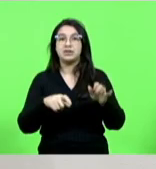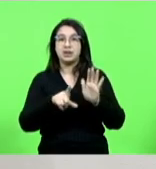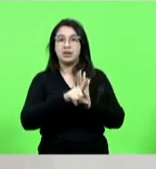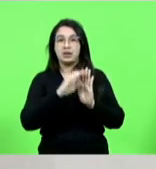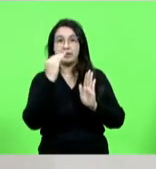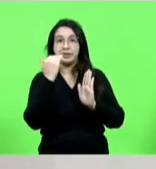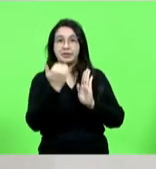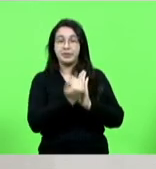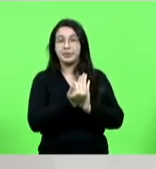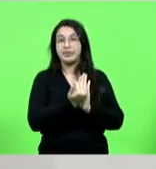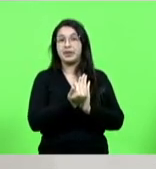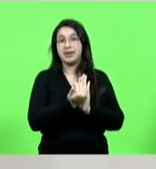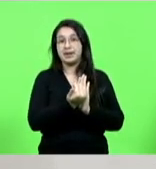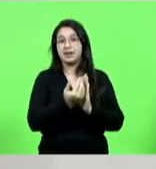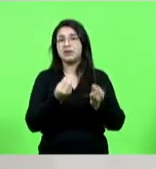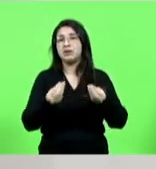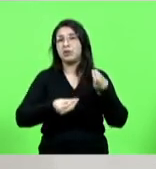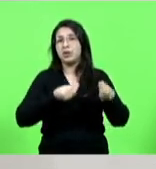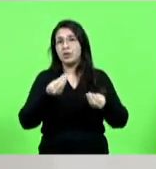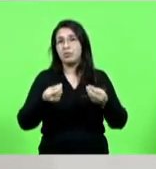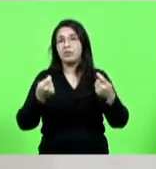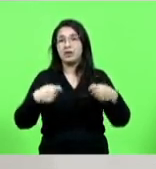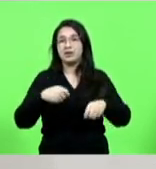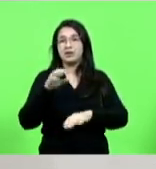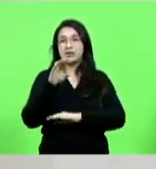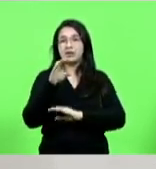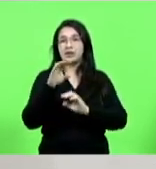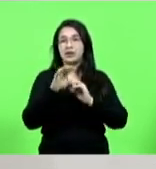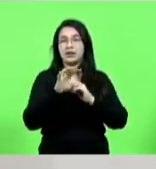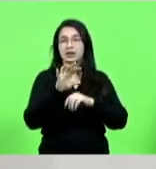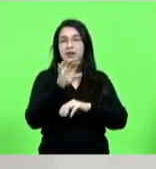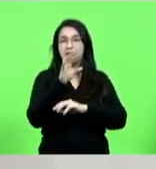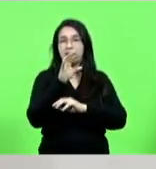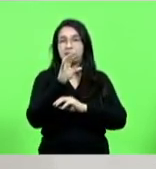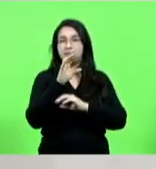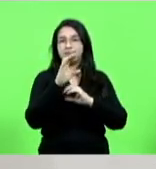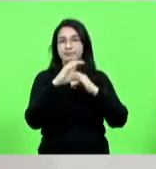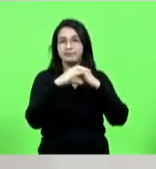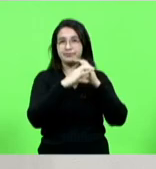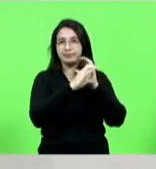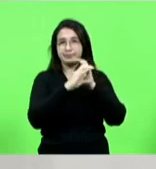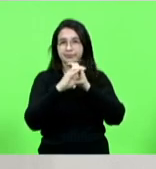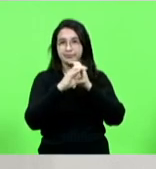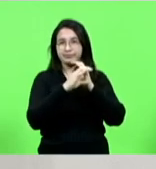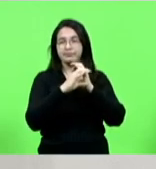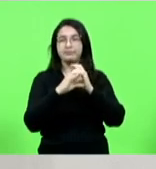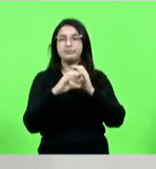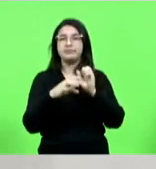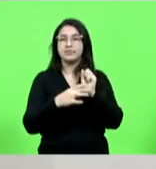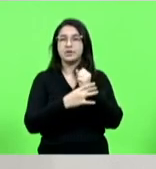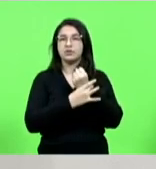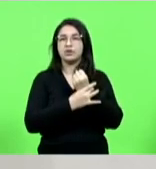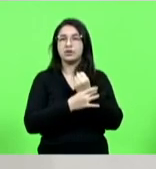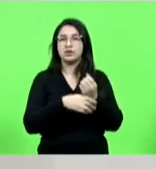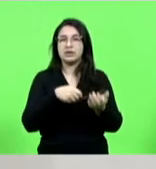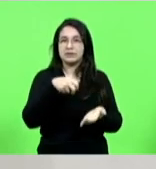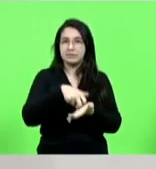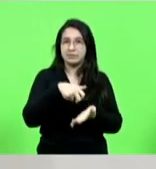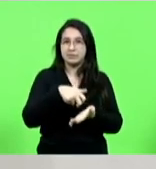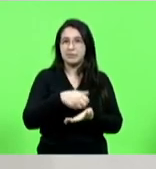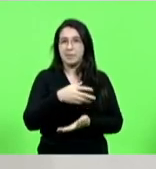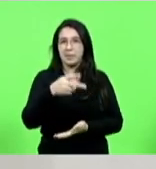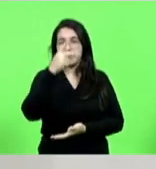a consegue aplicar a lei então tem que ter câmeras de vigilância tem que ter estrutura multar punir um punir outro porque